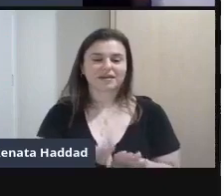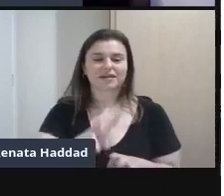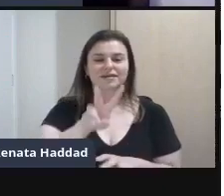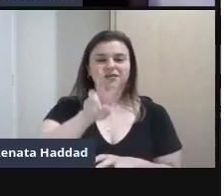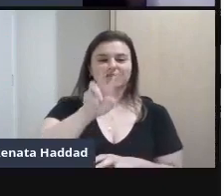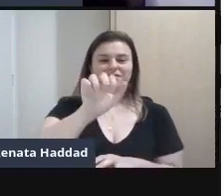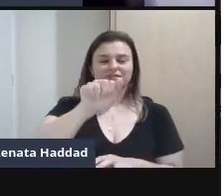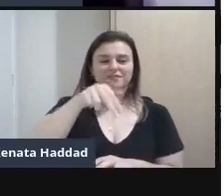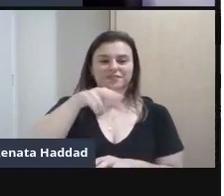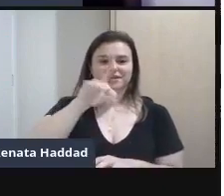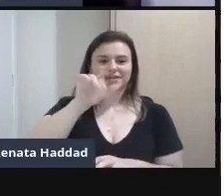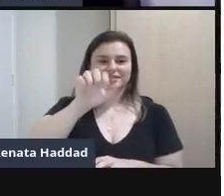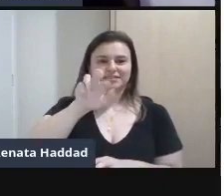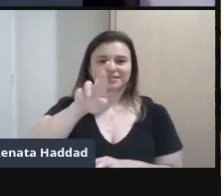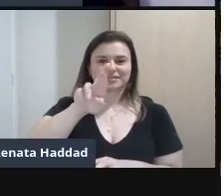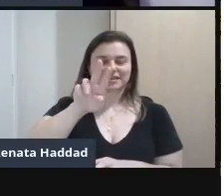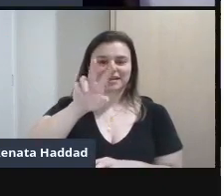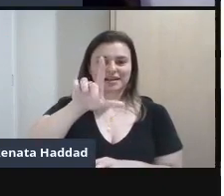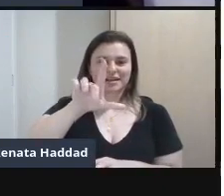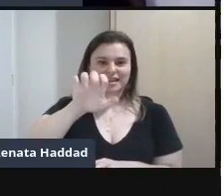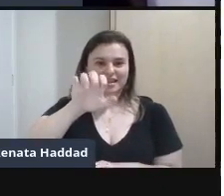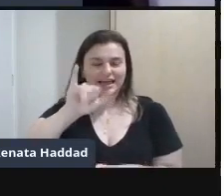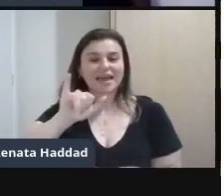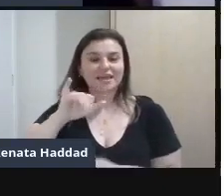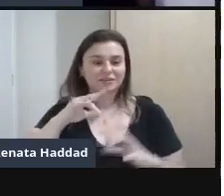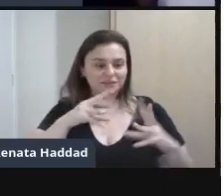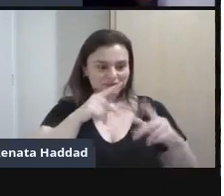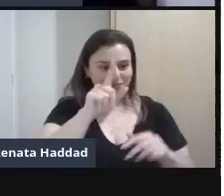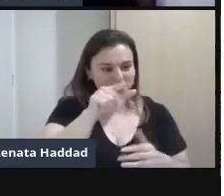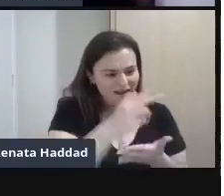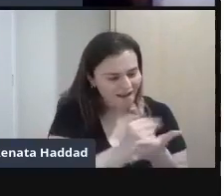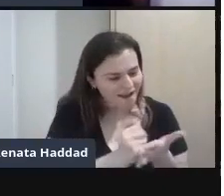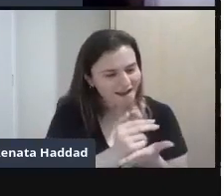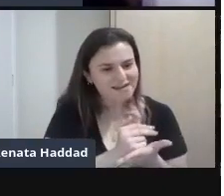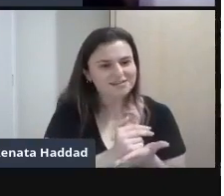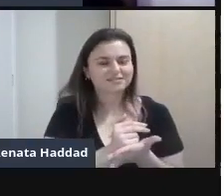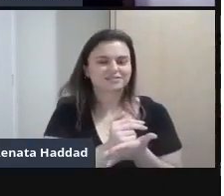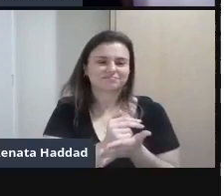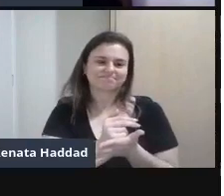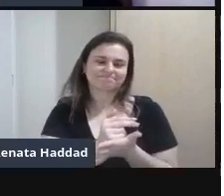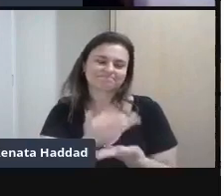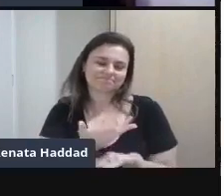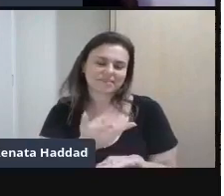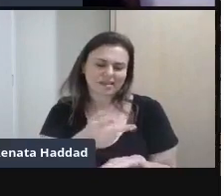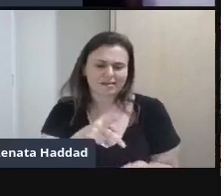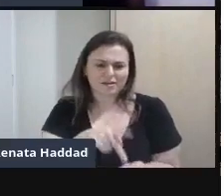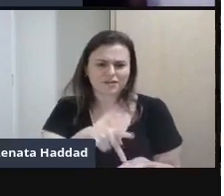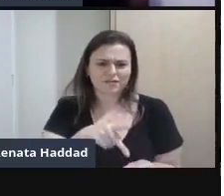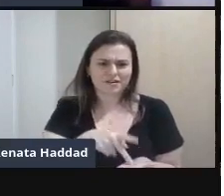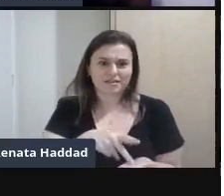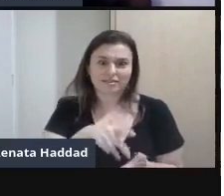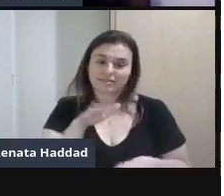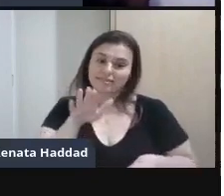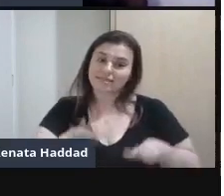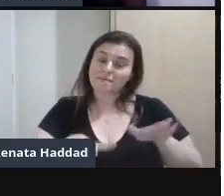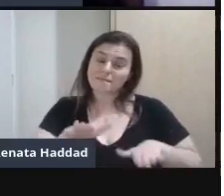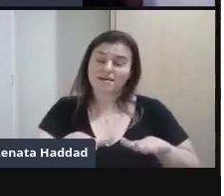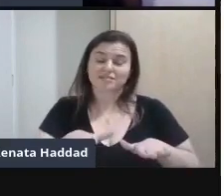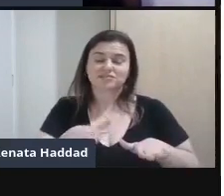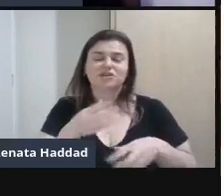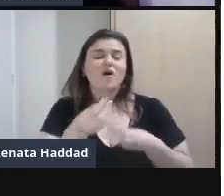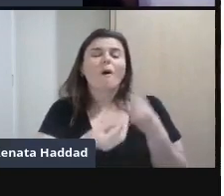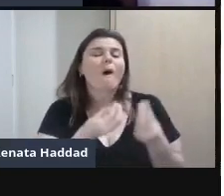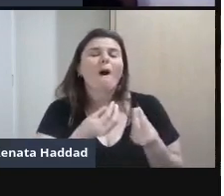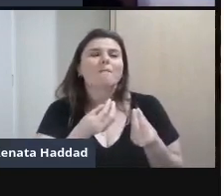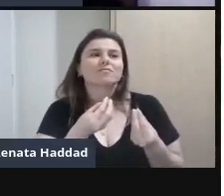Aqui com a gente Também Tudo é arte Pois é Tudo pode ser arte Vai depender muito Vanderlei Do como De como a gente olha